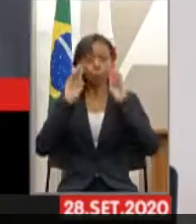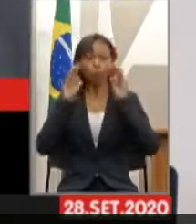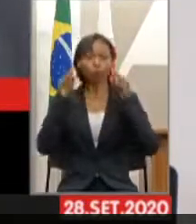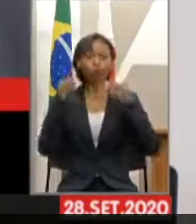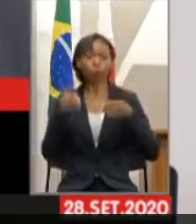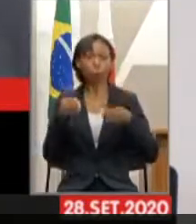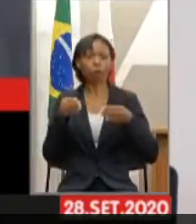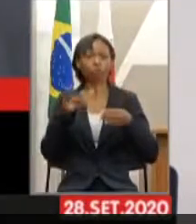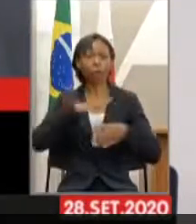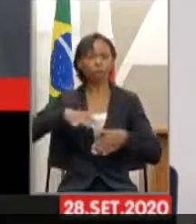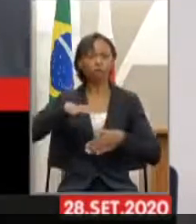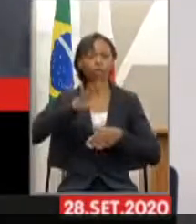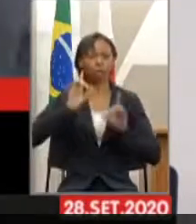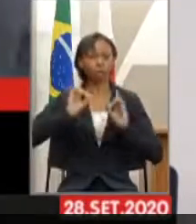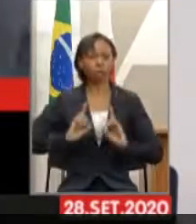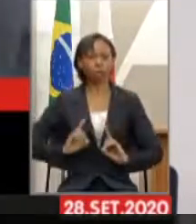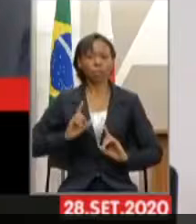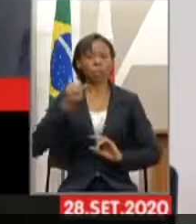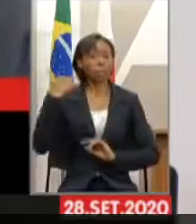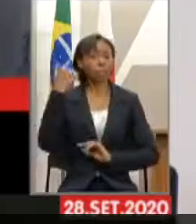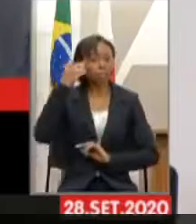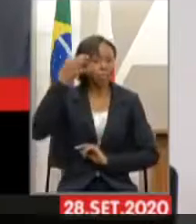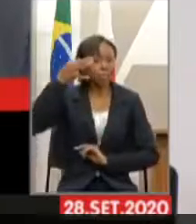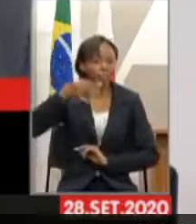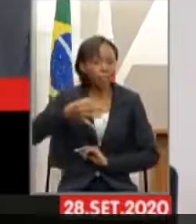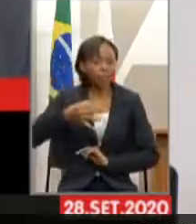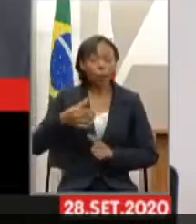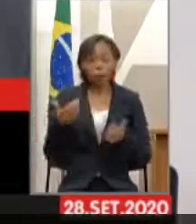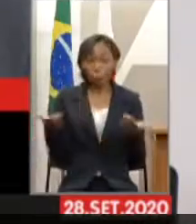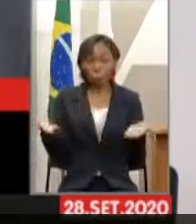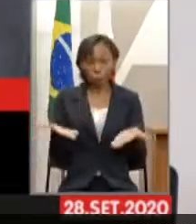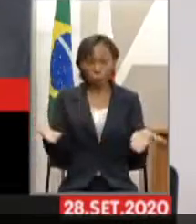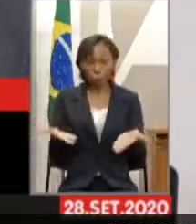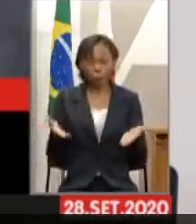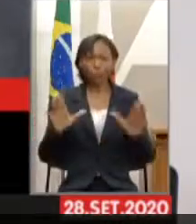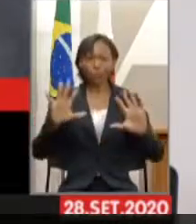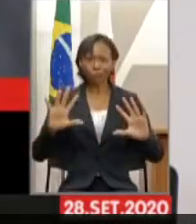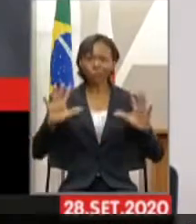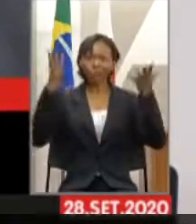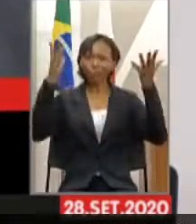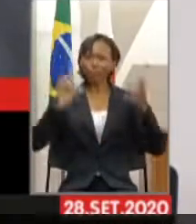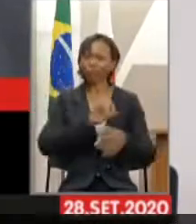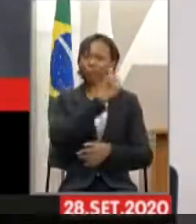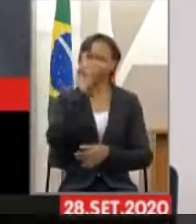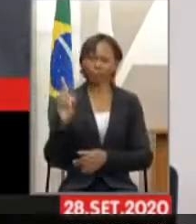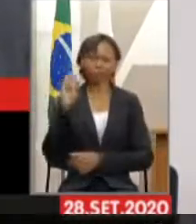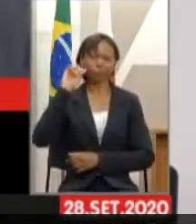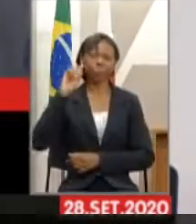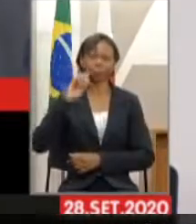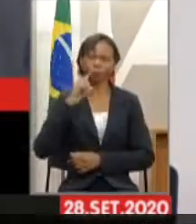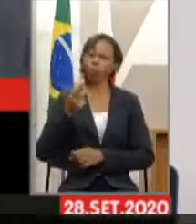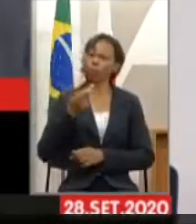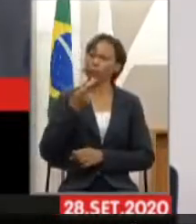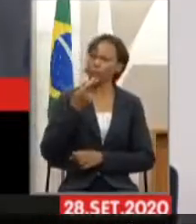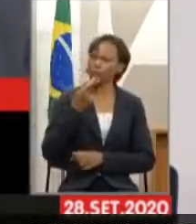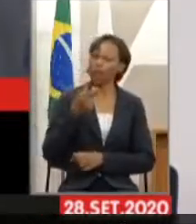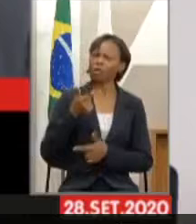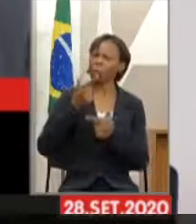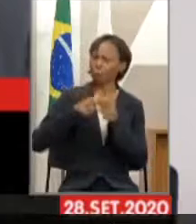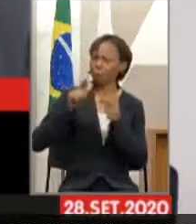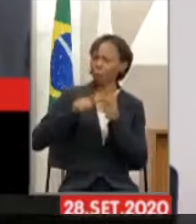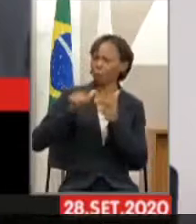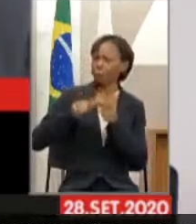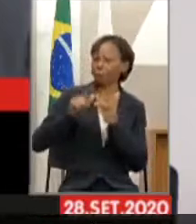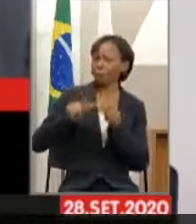absoluta. Estamos aqui comemorando o Dia do Surdo. Estamos hoje falando sobre esse problema, mas temos muito o que